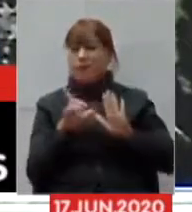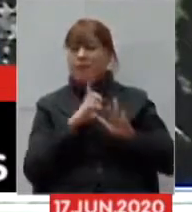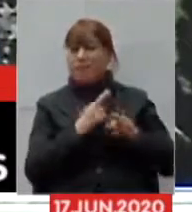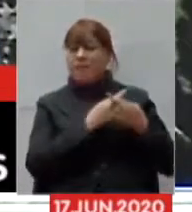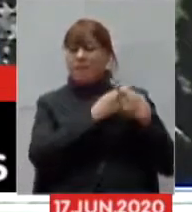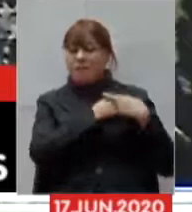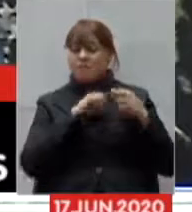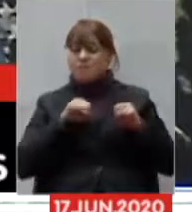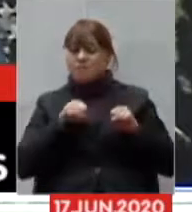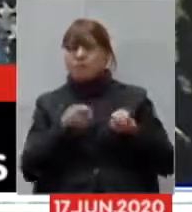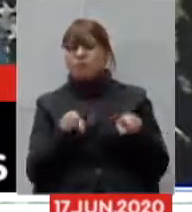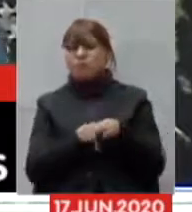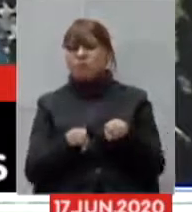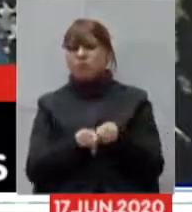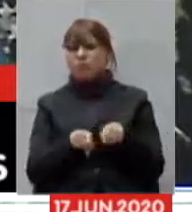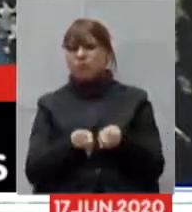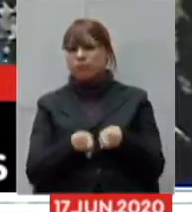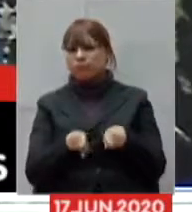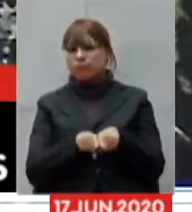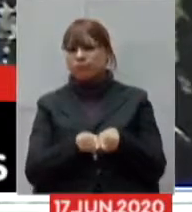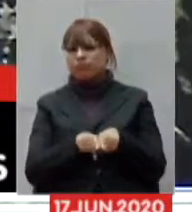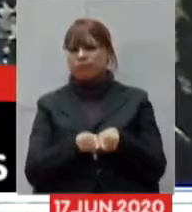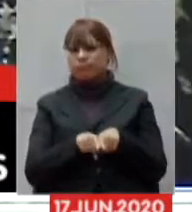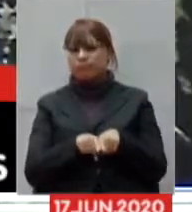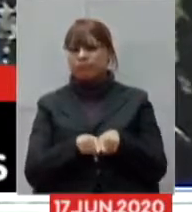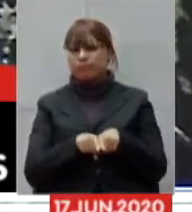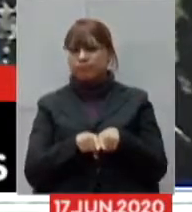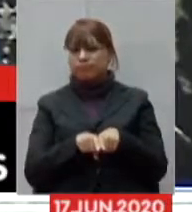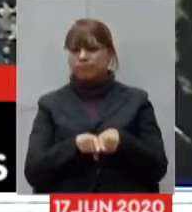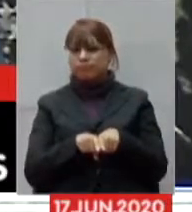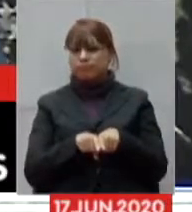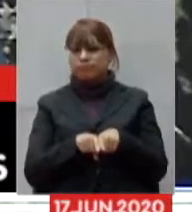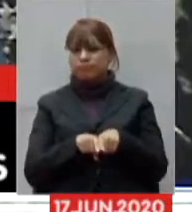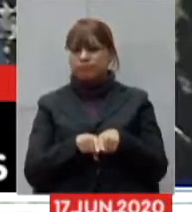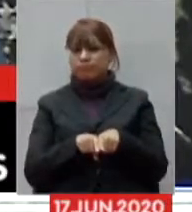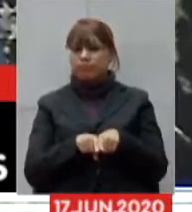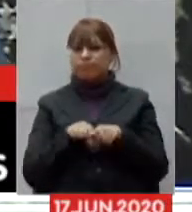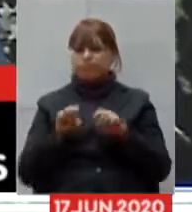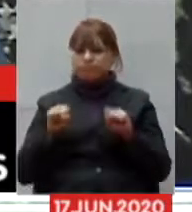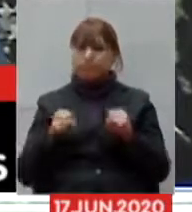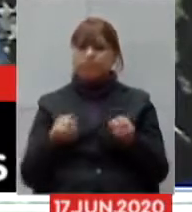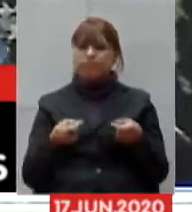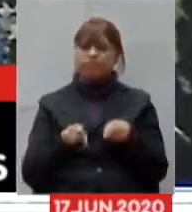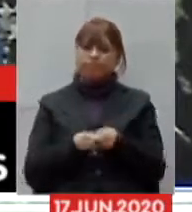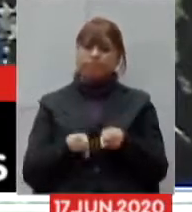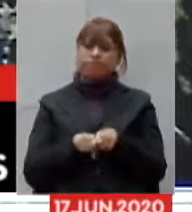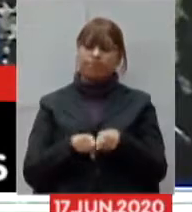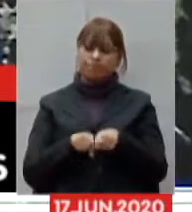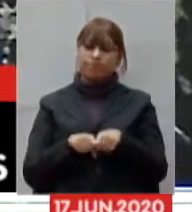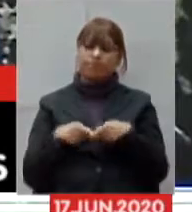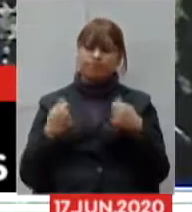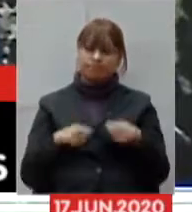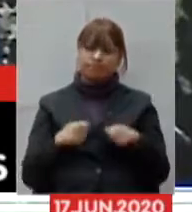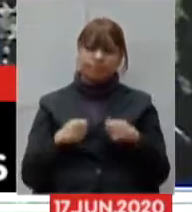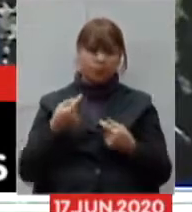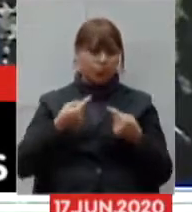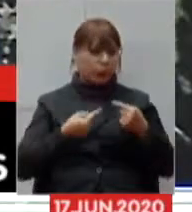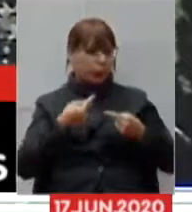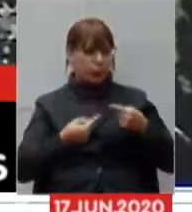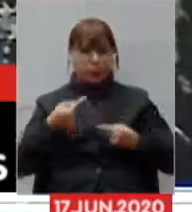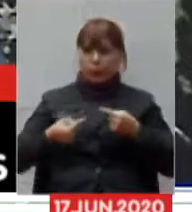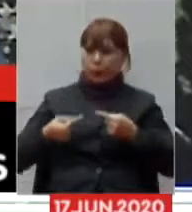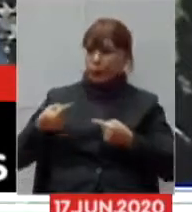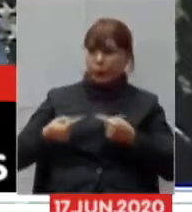muita determinação mas acaba tendo que enfrentar também essa disputa